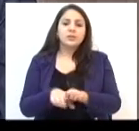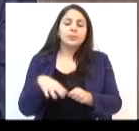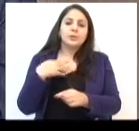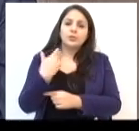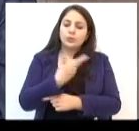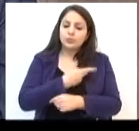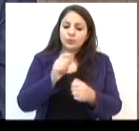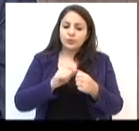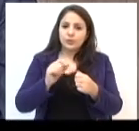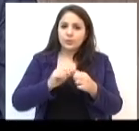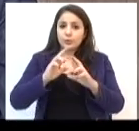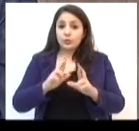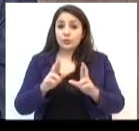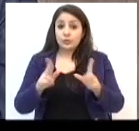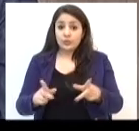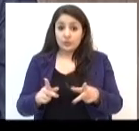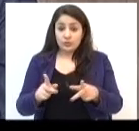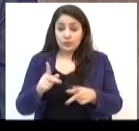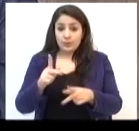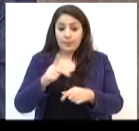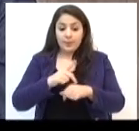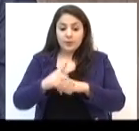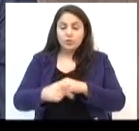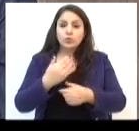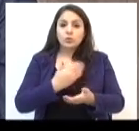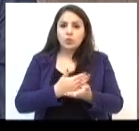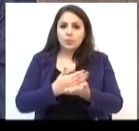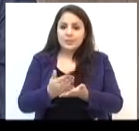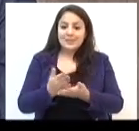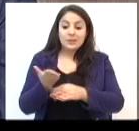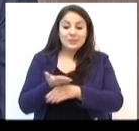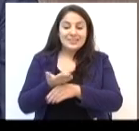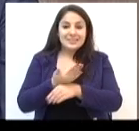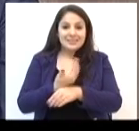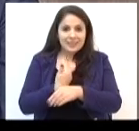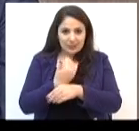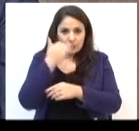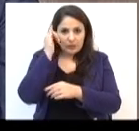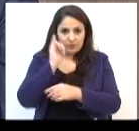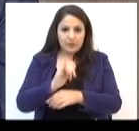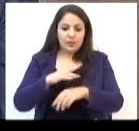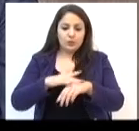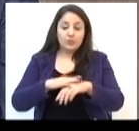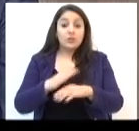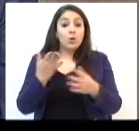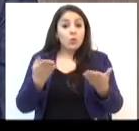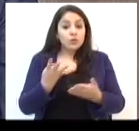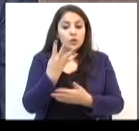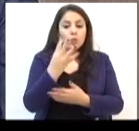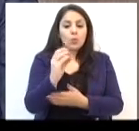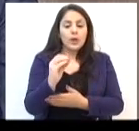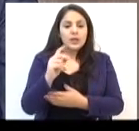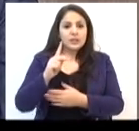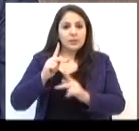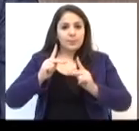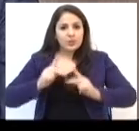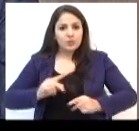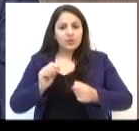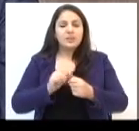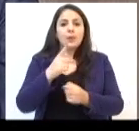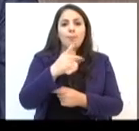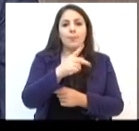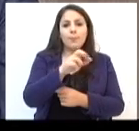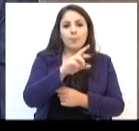fizemos de diferente aqui em Paz Fundo? Nós começamos muito precocemente a intervenção. Hoje, 40 pessoas fazem a